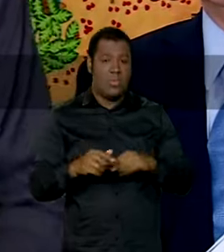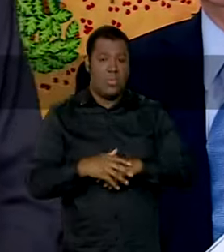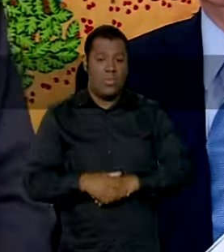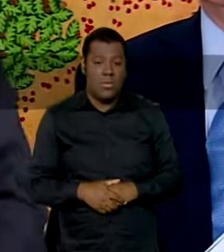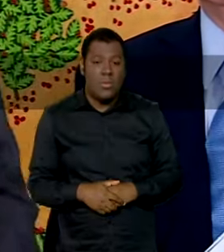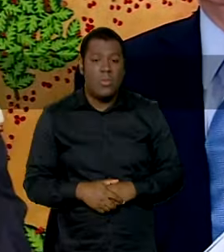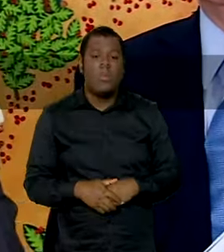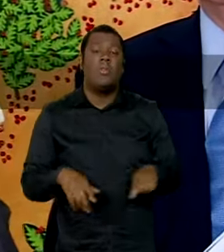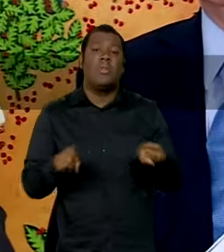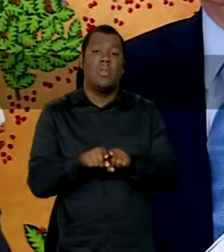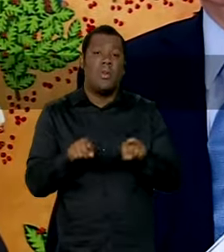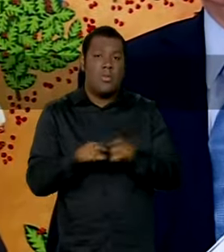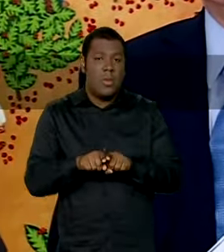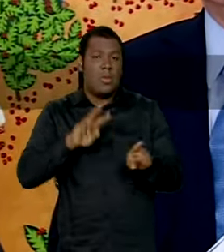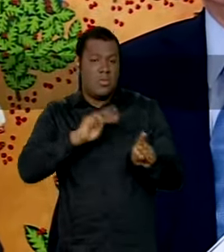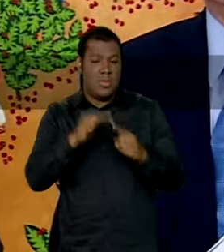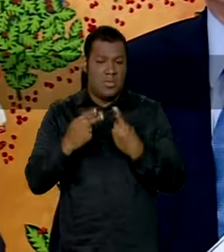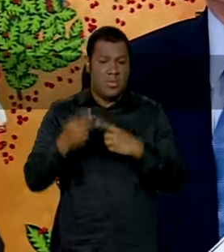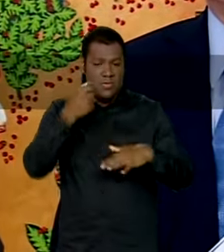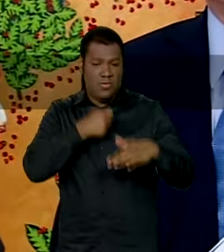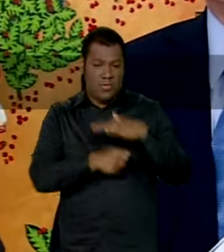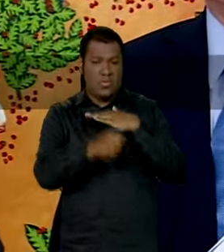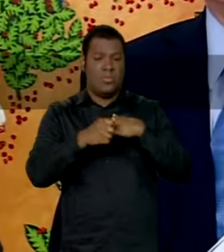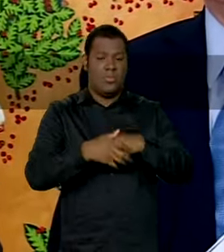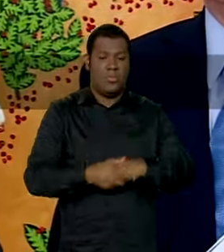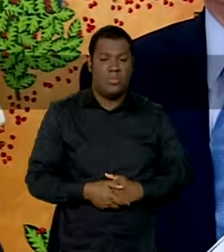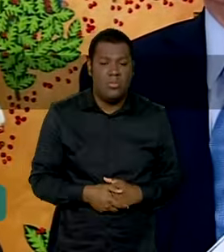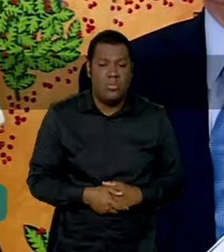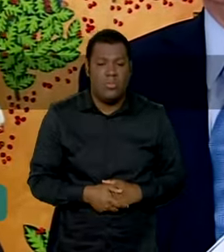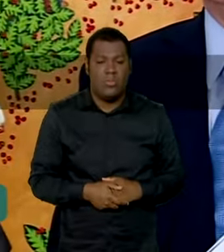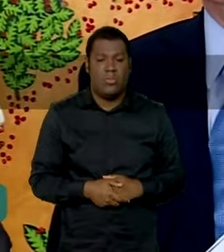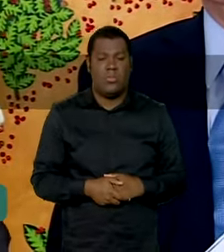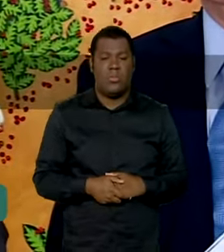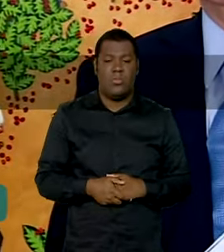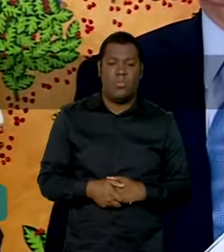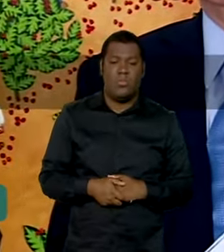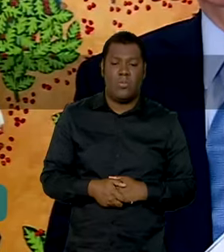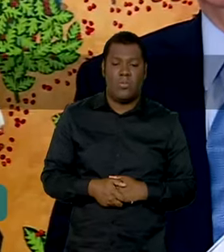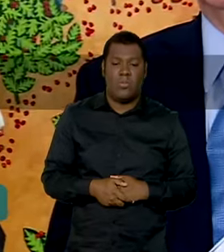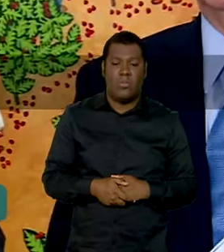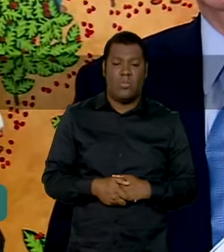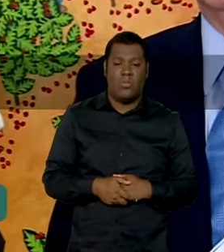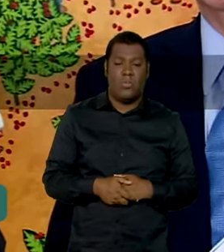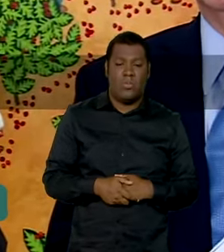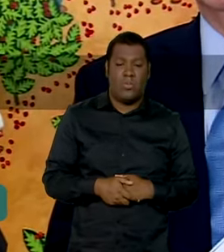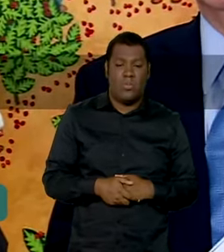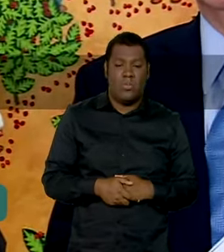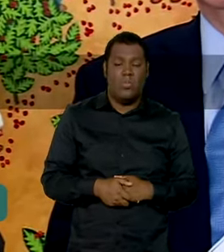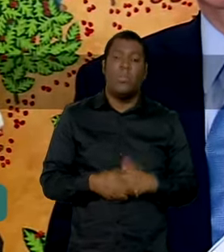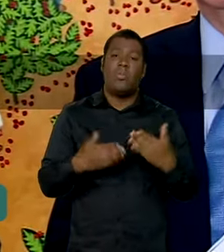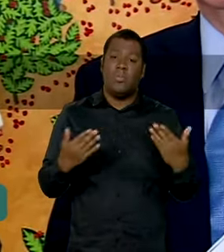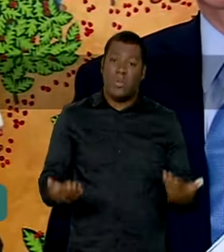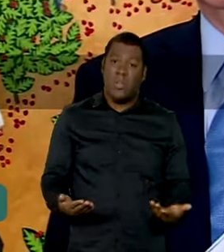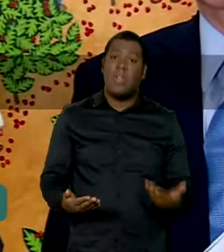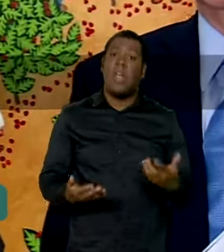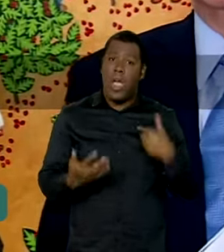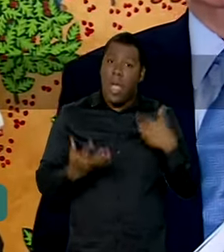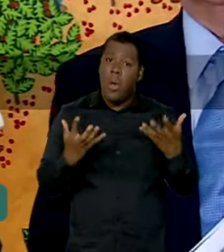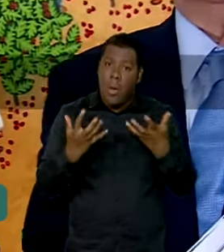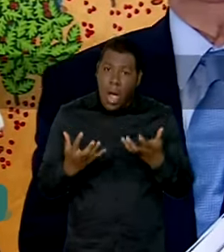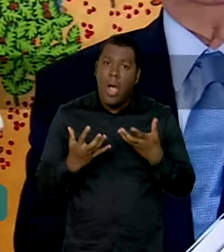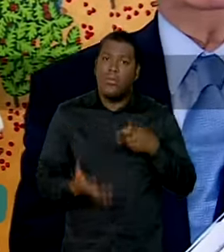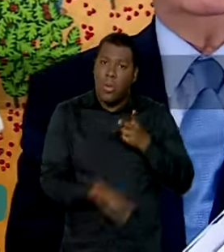com muitos planos de inversão e o interesse que temos de seguir investindo de maneira importante